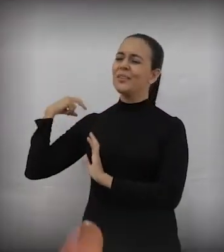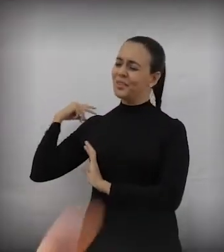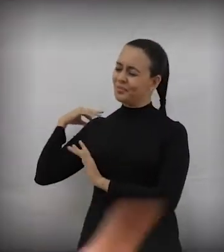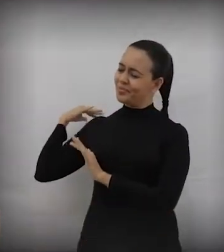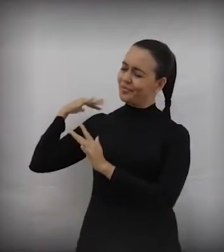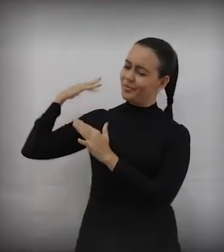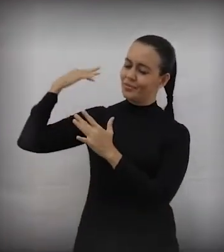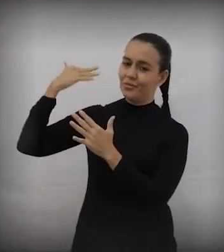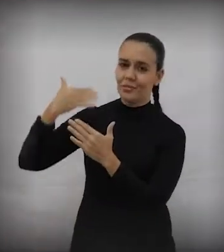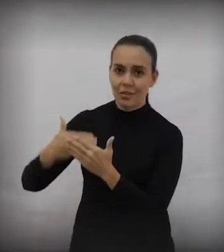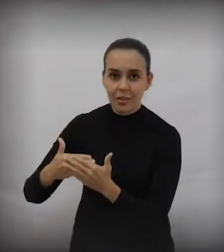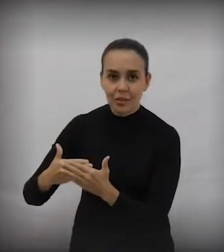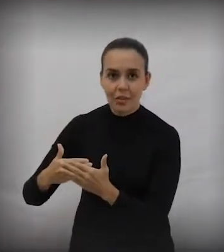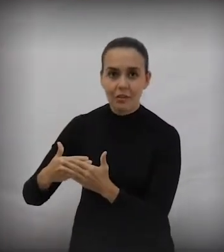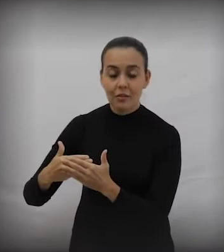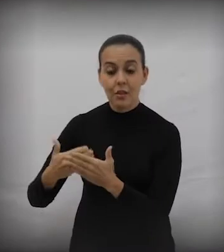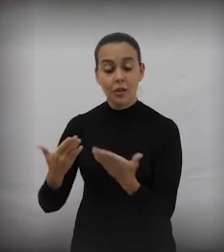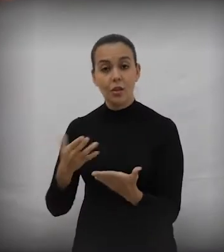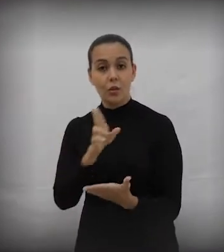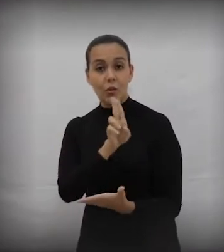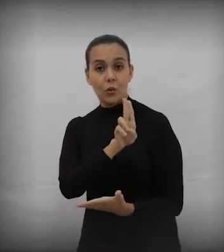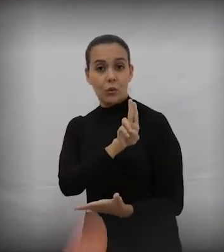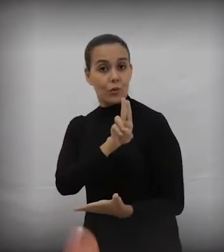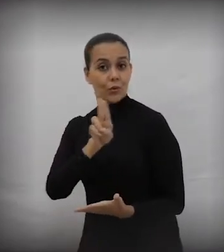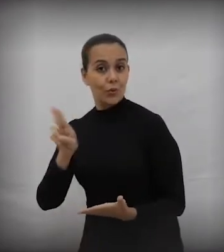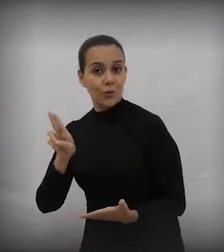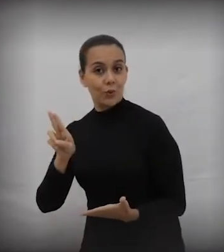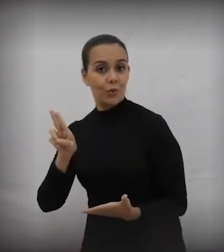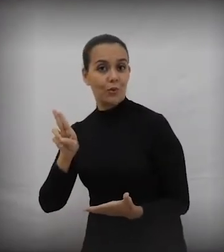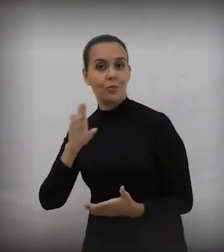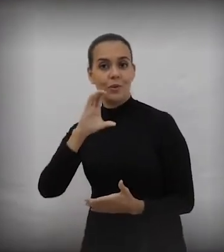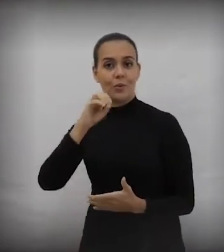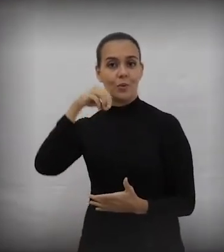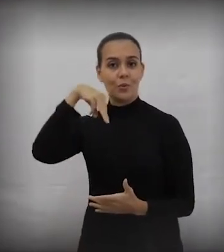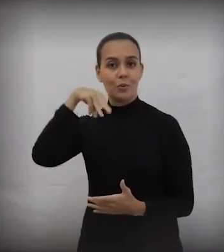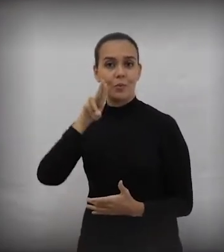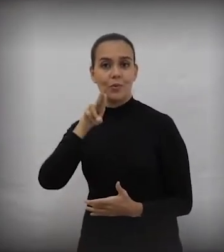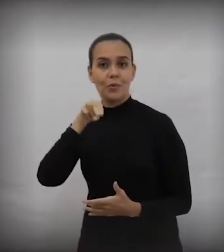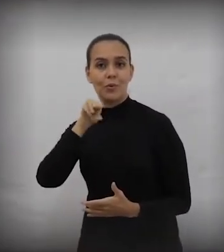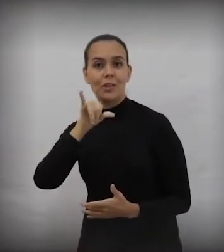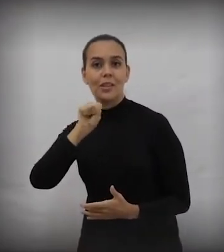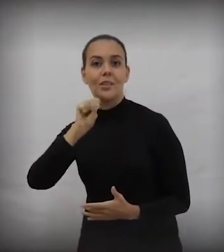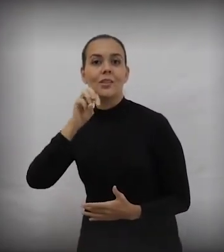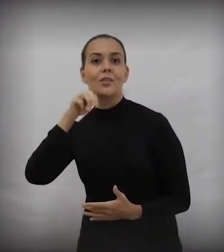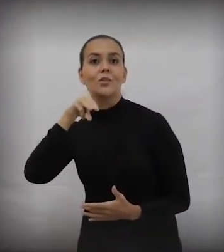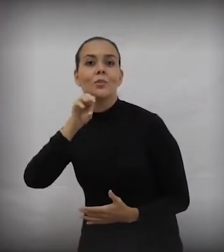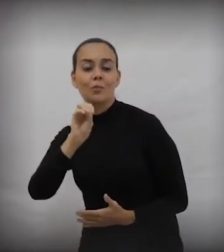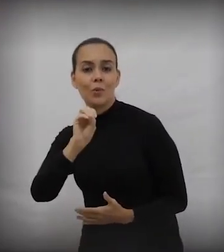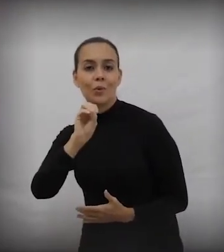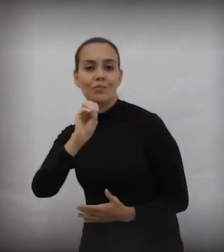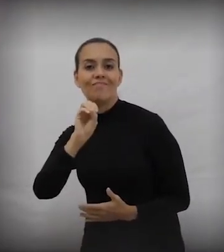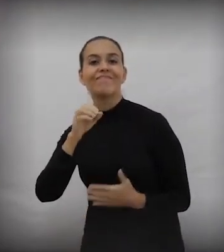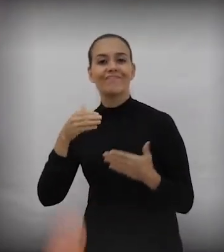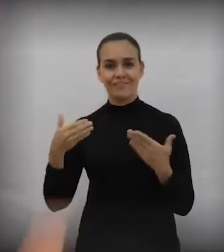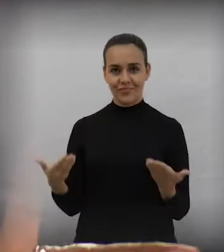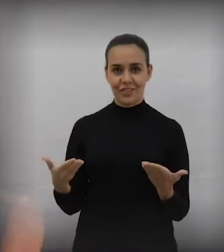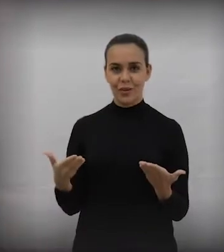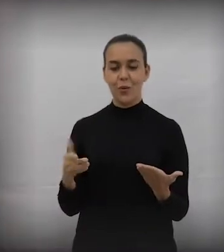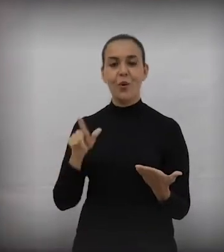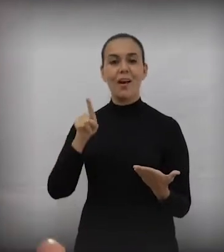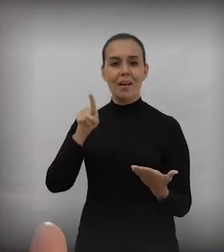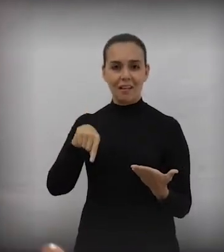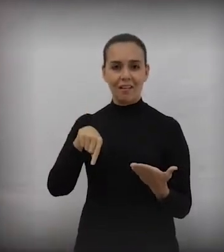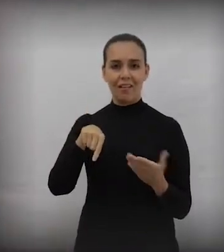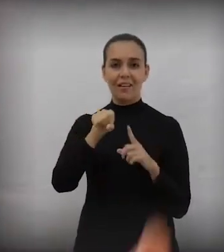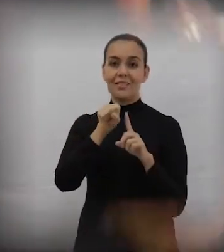minhas, mas... O resultado é esse. Esse sistema se chama economia de mercado. Nós vamos passar a